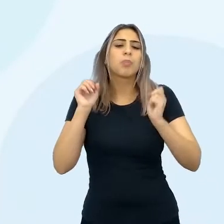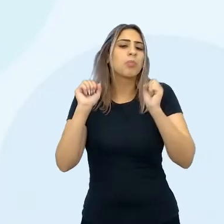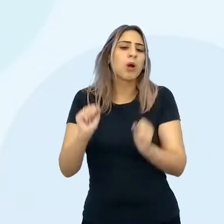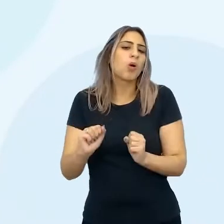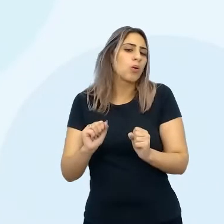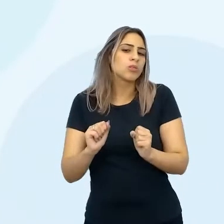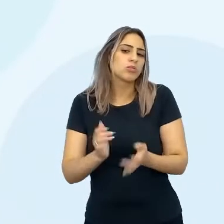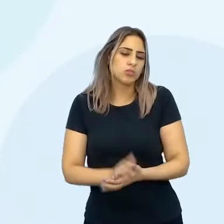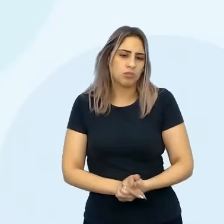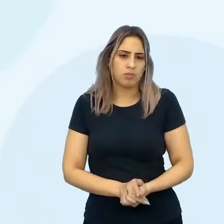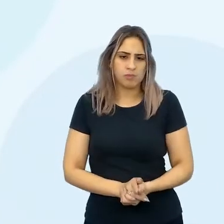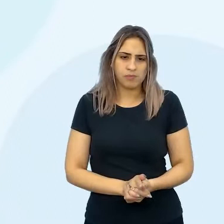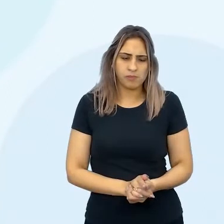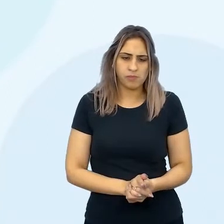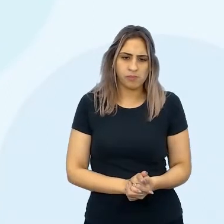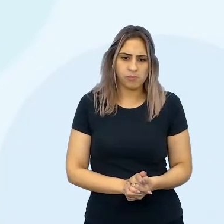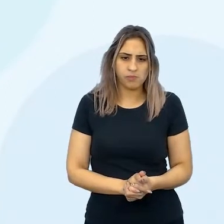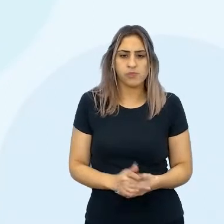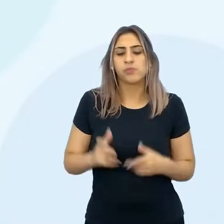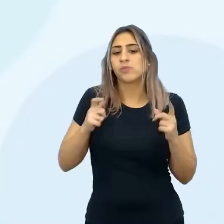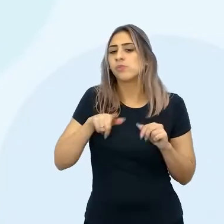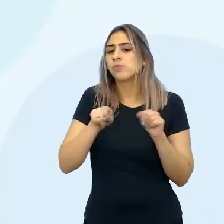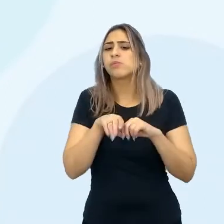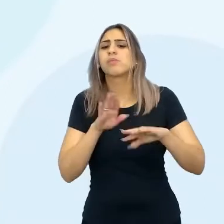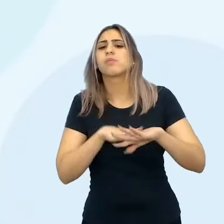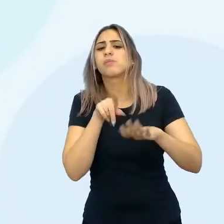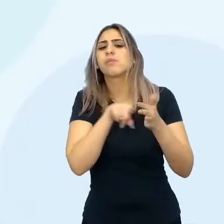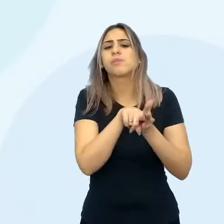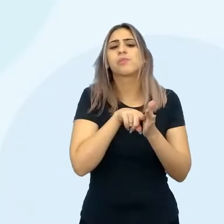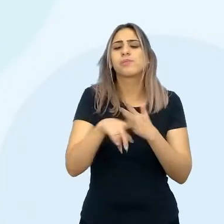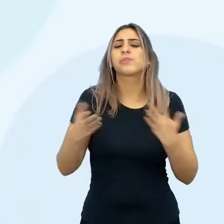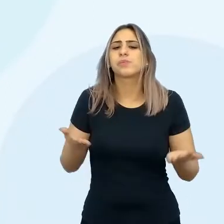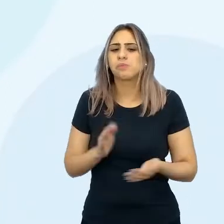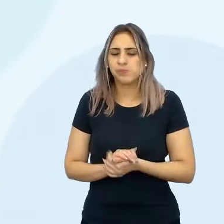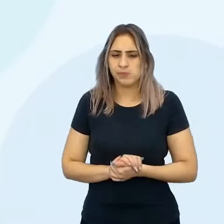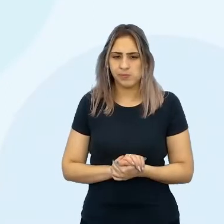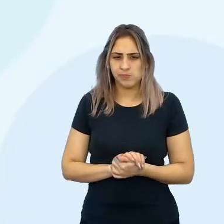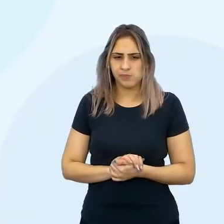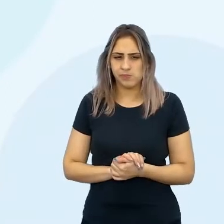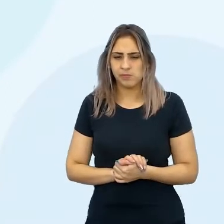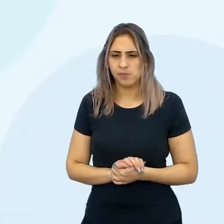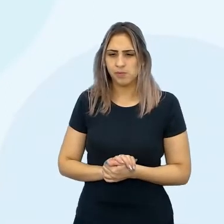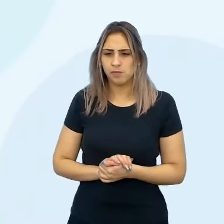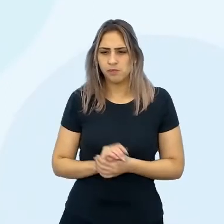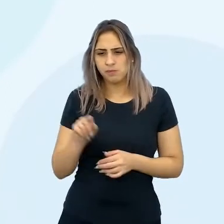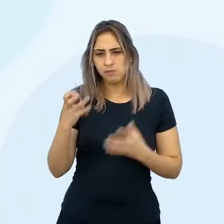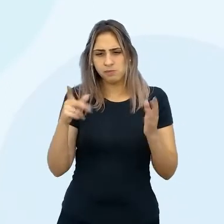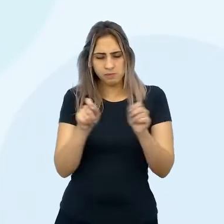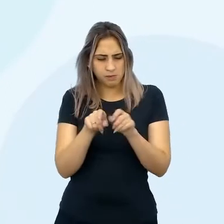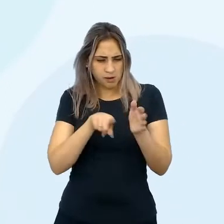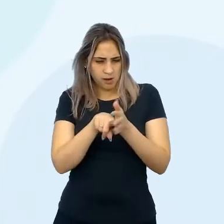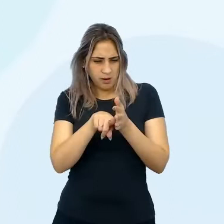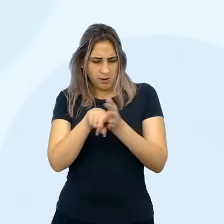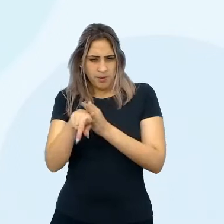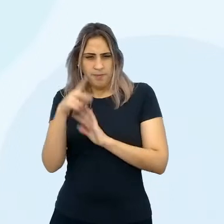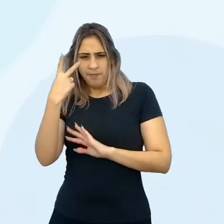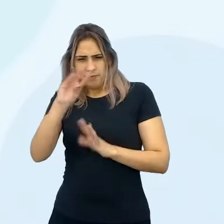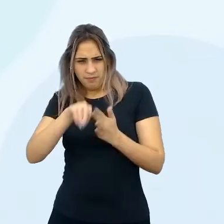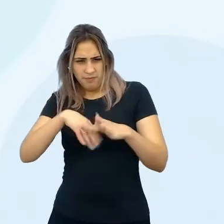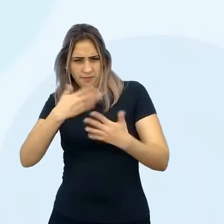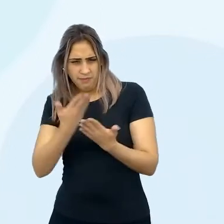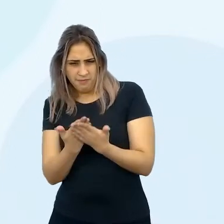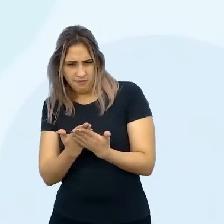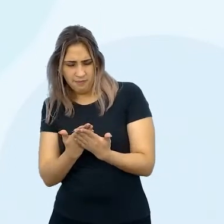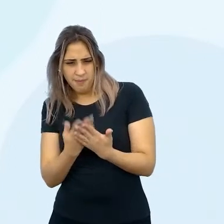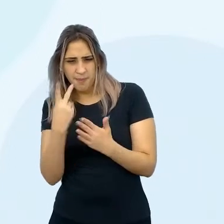onde você vai fazer essa pesquisa, né? Então, você vai fazer essa pesquisa na sua escola,